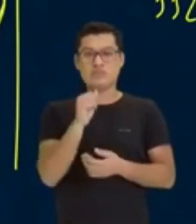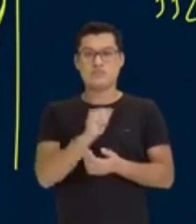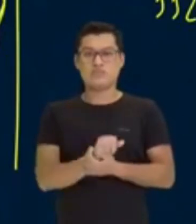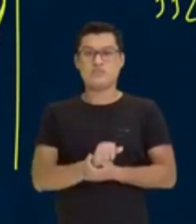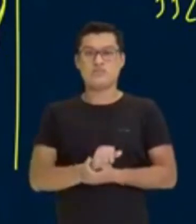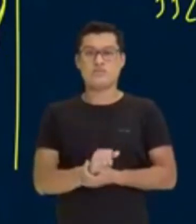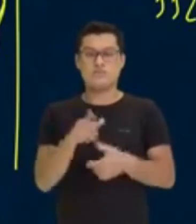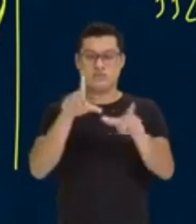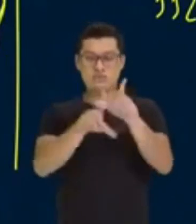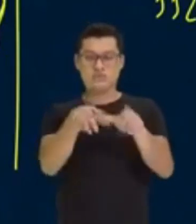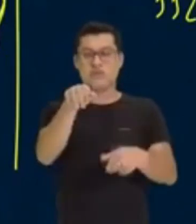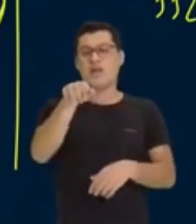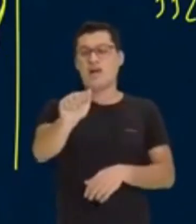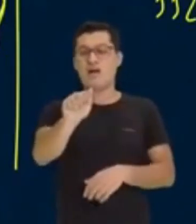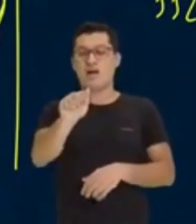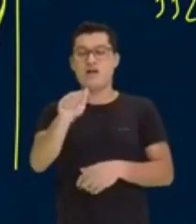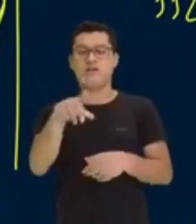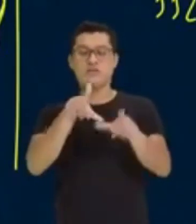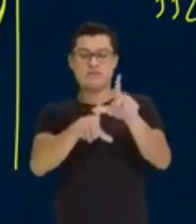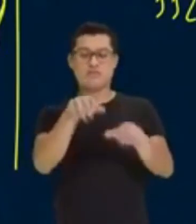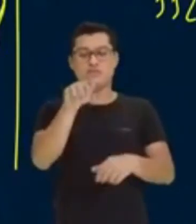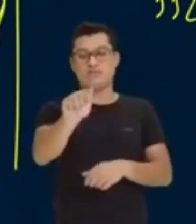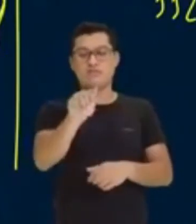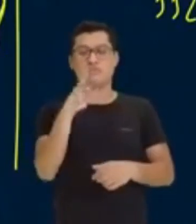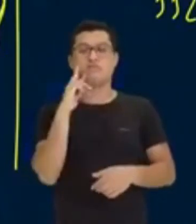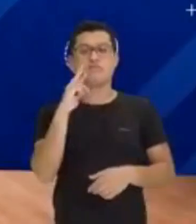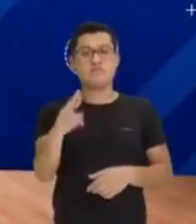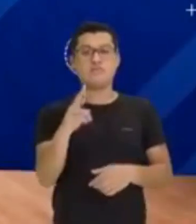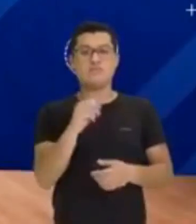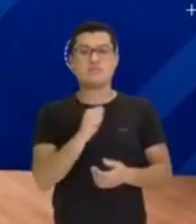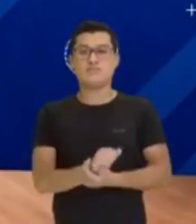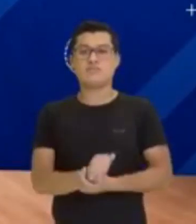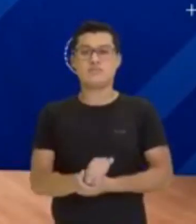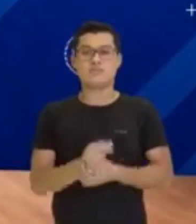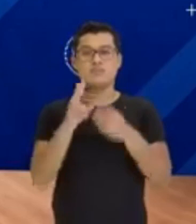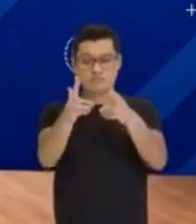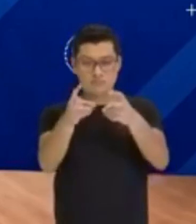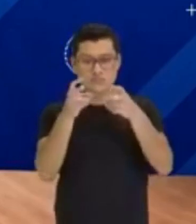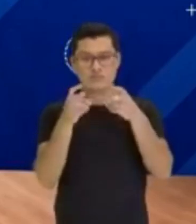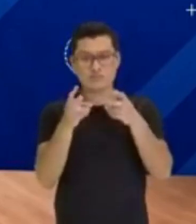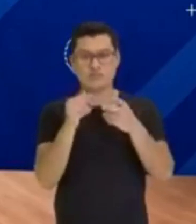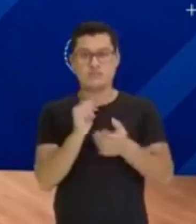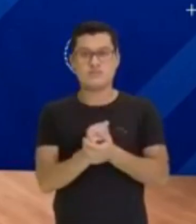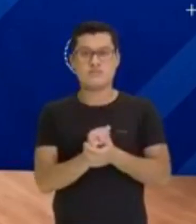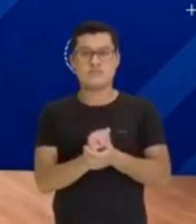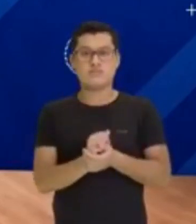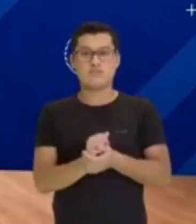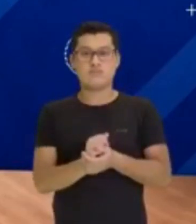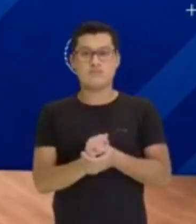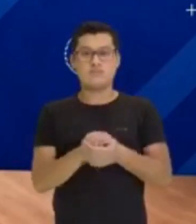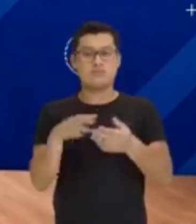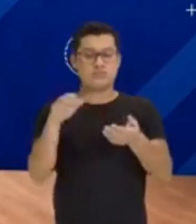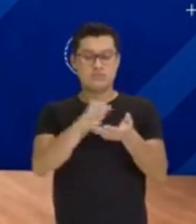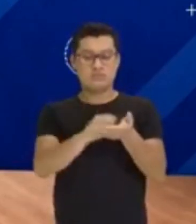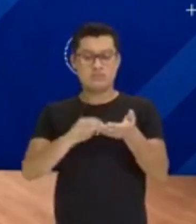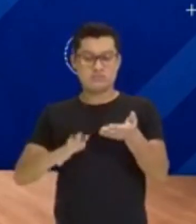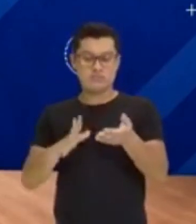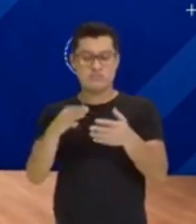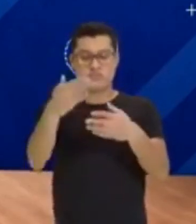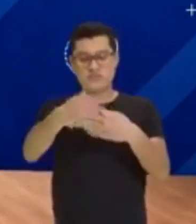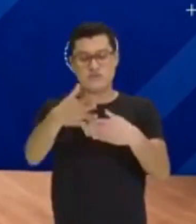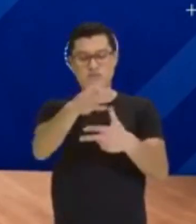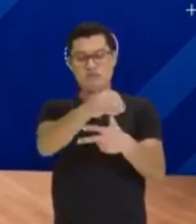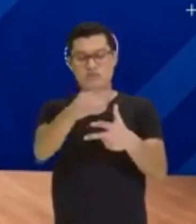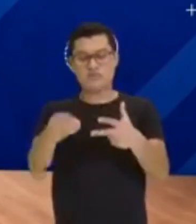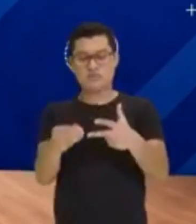Letra A. Letra A. Você percebe, pessoal? Essa questão caiu na prova do Enem. Sabe por que eu trouxe